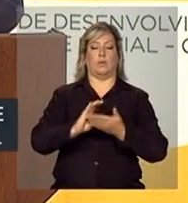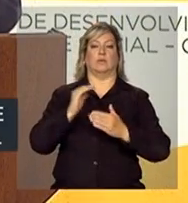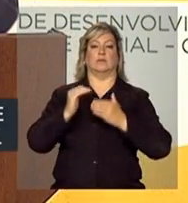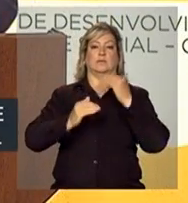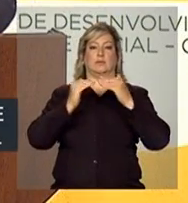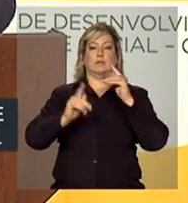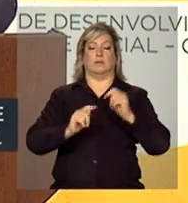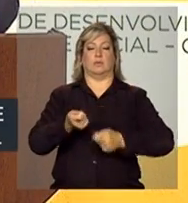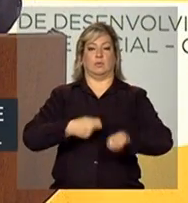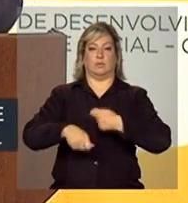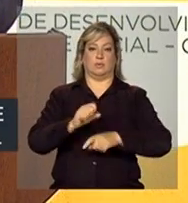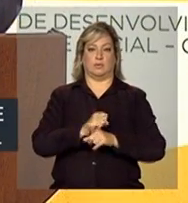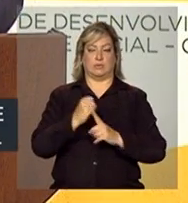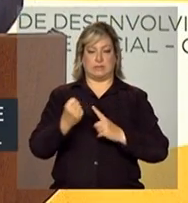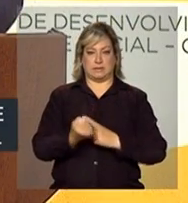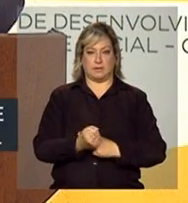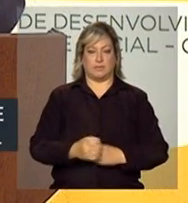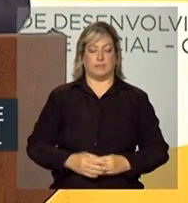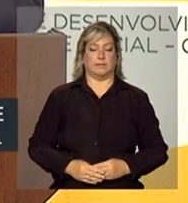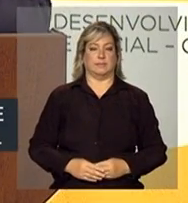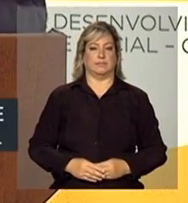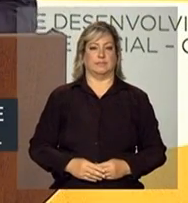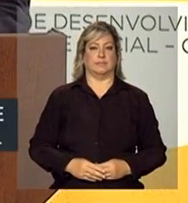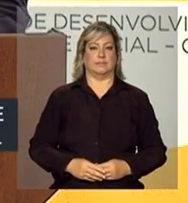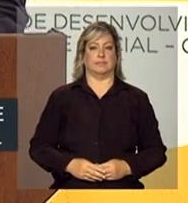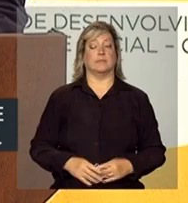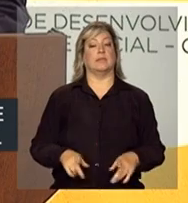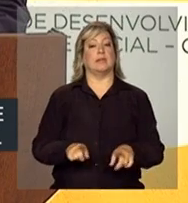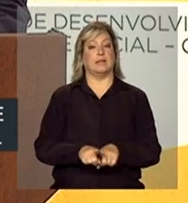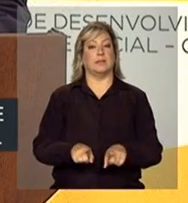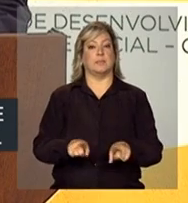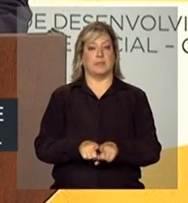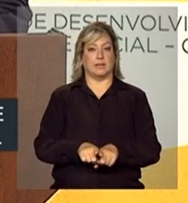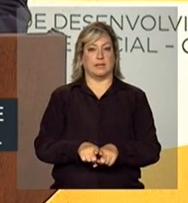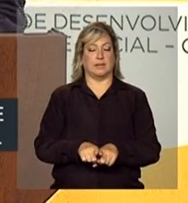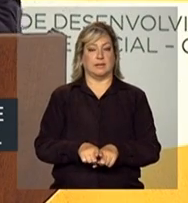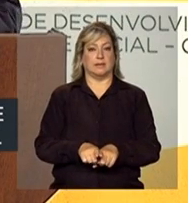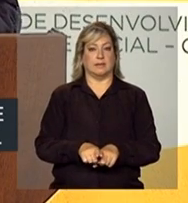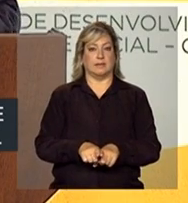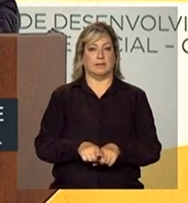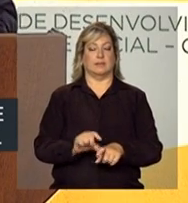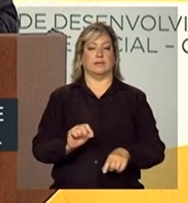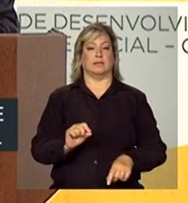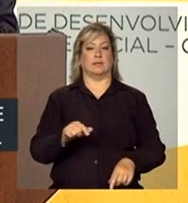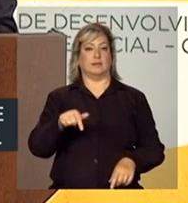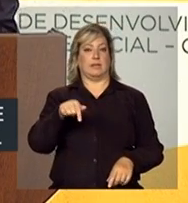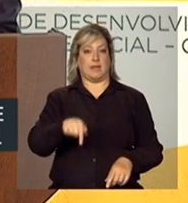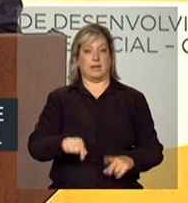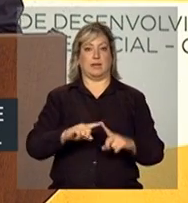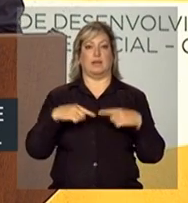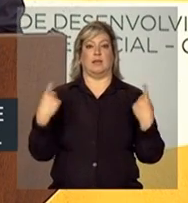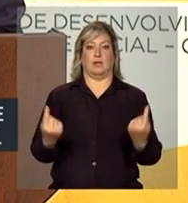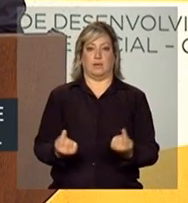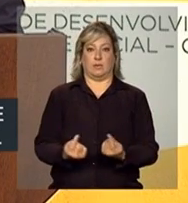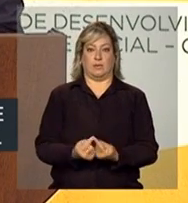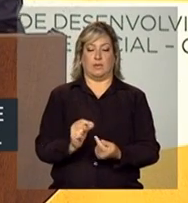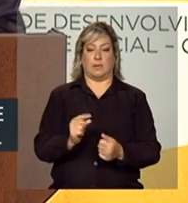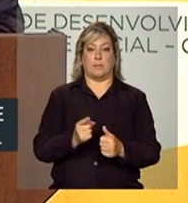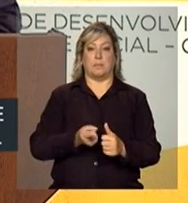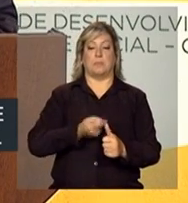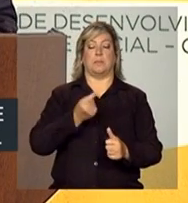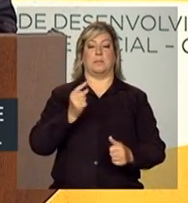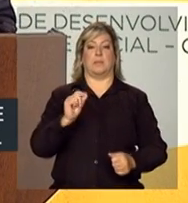Desenvolvimento Econômico e Social. E também esta reunião, que é a primeira